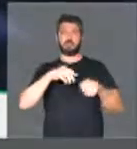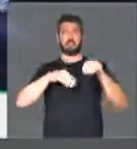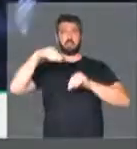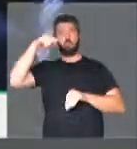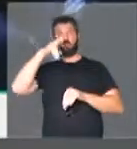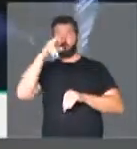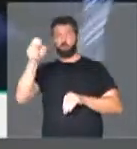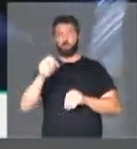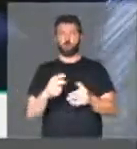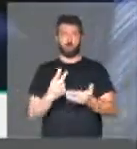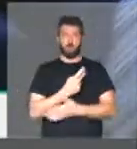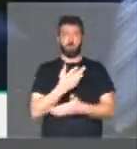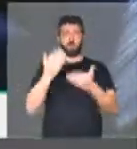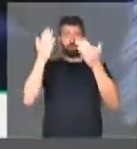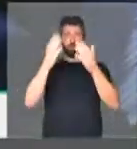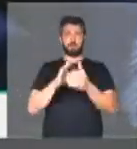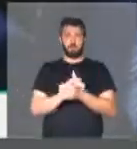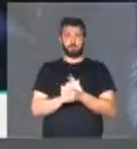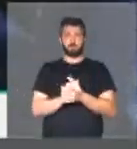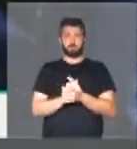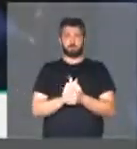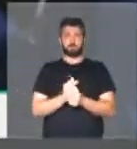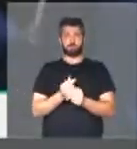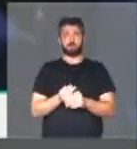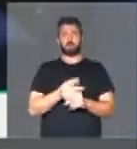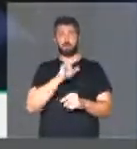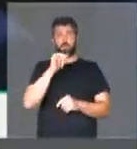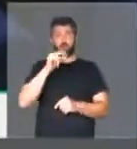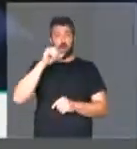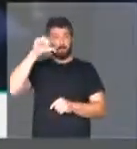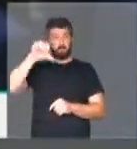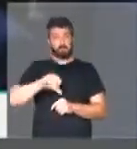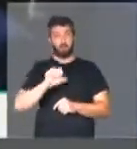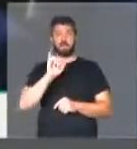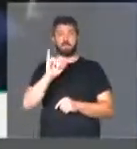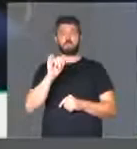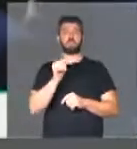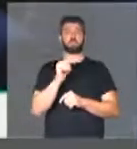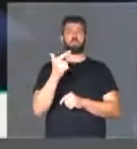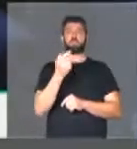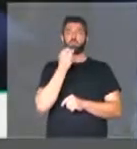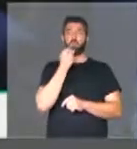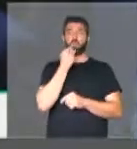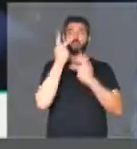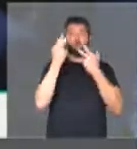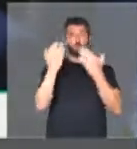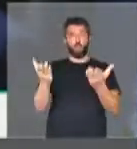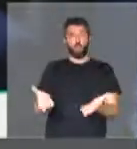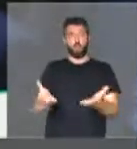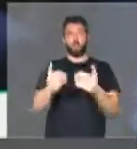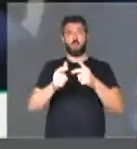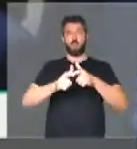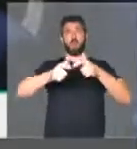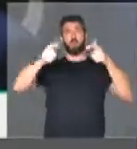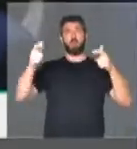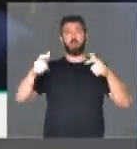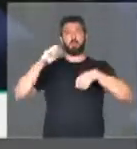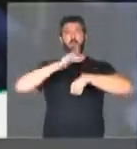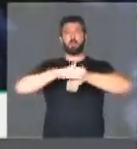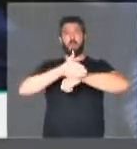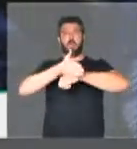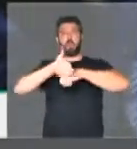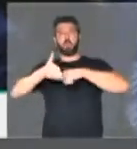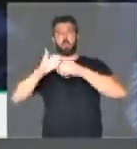desigualdades regionais que certamente seriam agravadas se a gente não tivesse a oportunidade de ampliar o